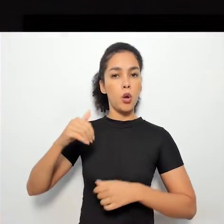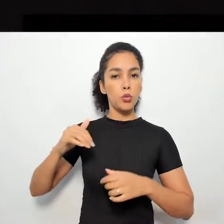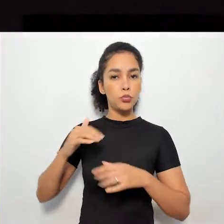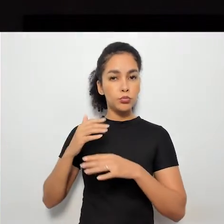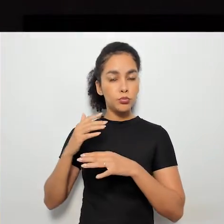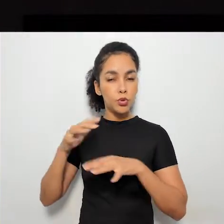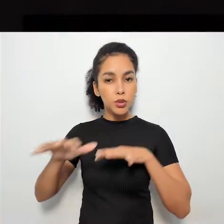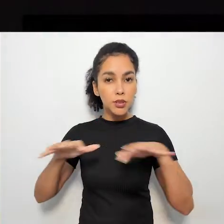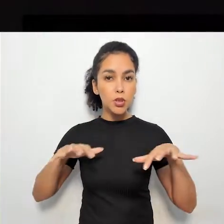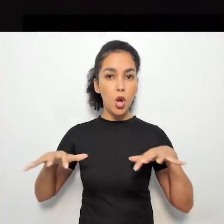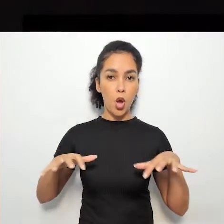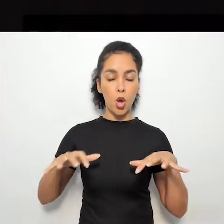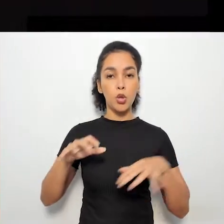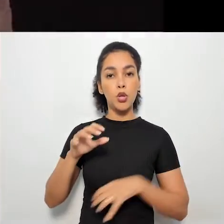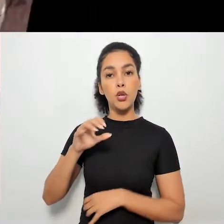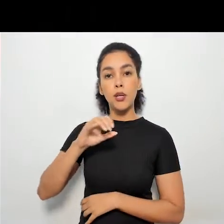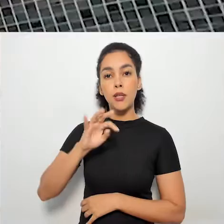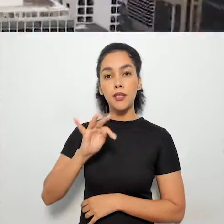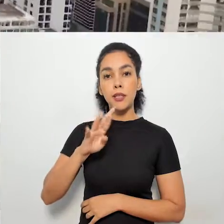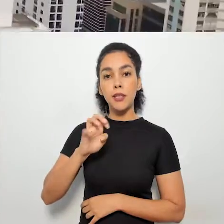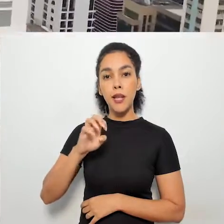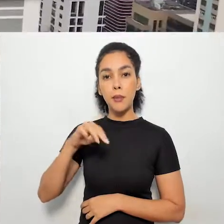Jassanã, o nosso Tremembé, a nossa região.